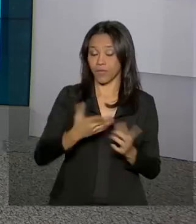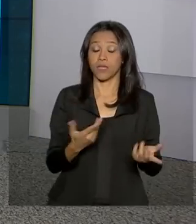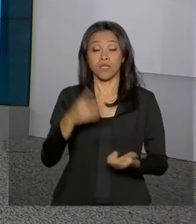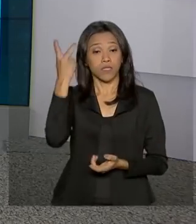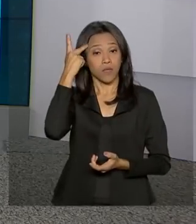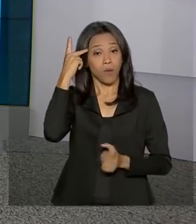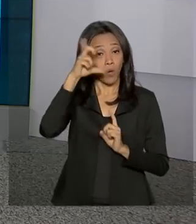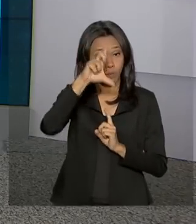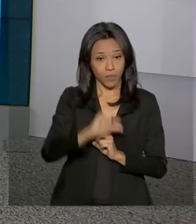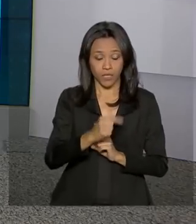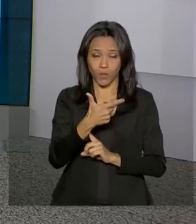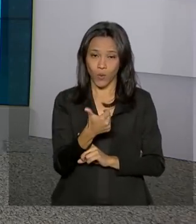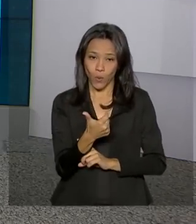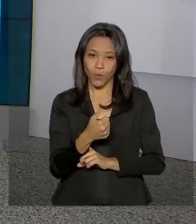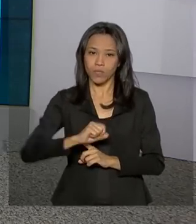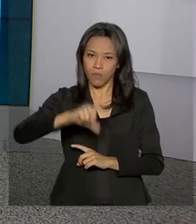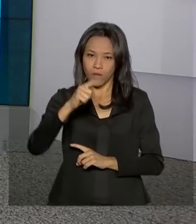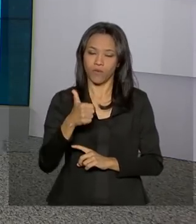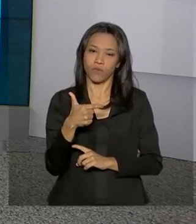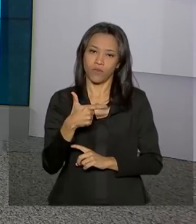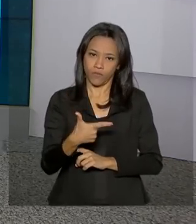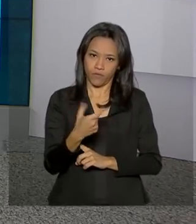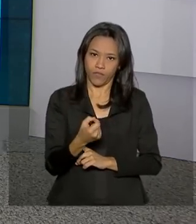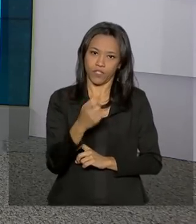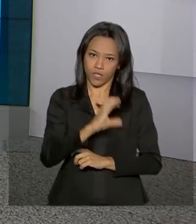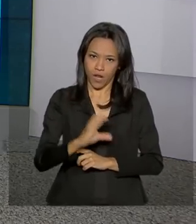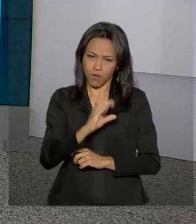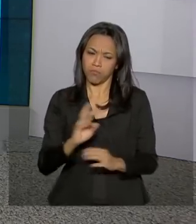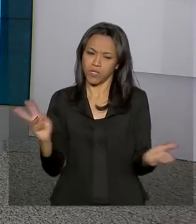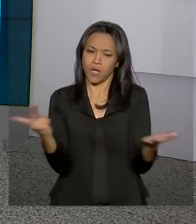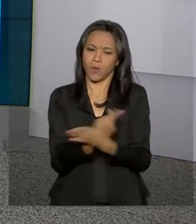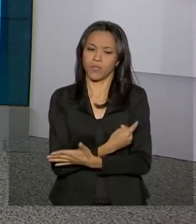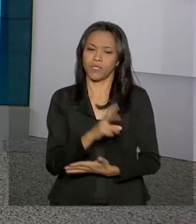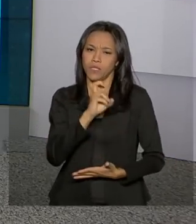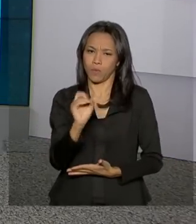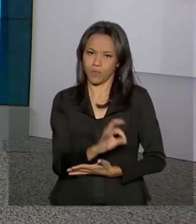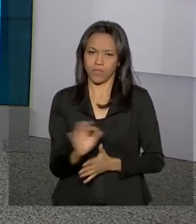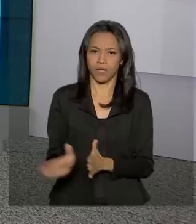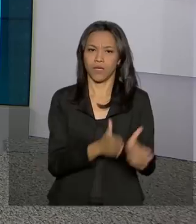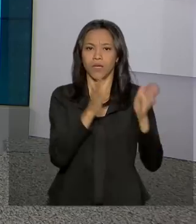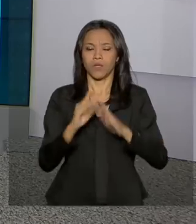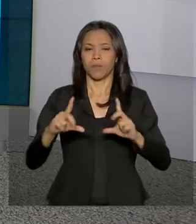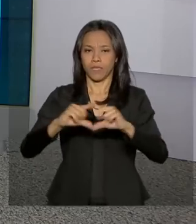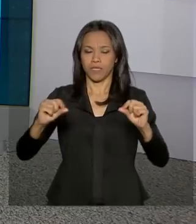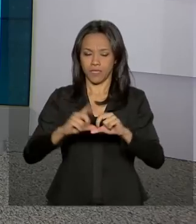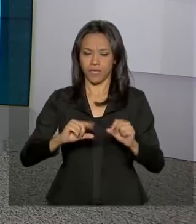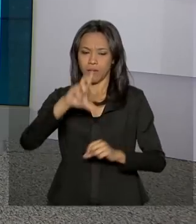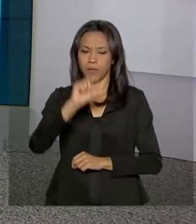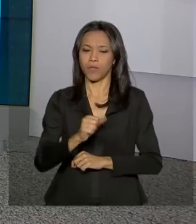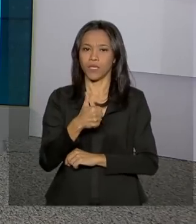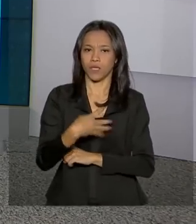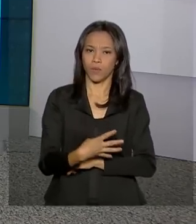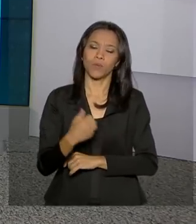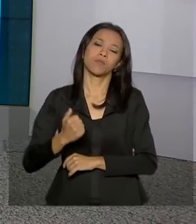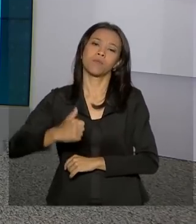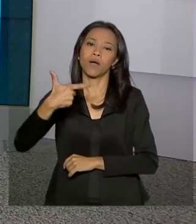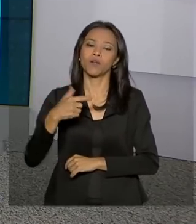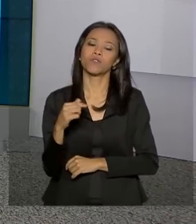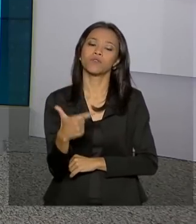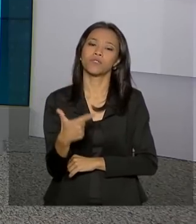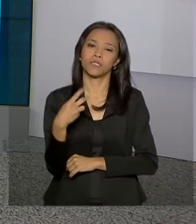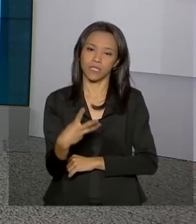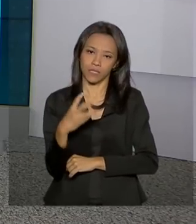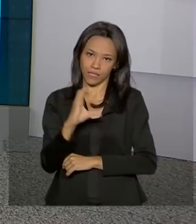Paulo, mínima de 12, máxima de 20 graus, 5% de possibilidade de chuva. Brasília, mínima de 14, máxima de 23